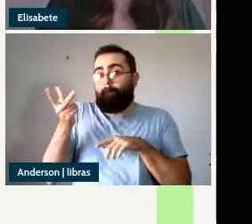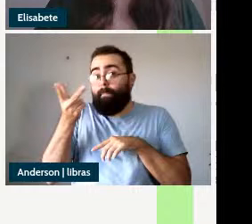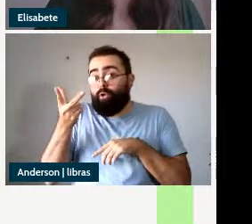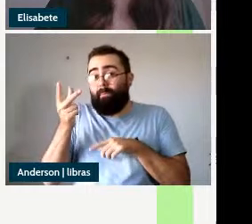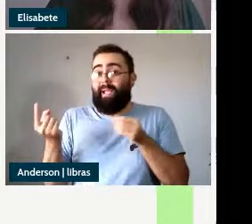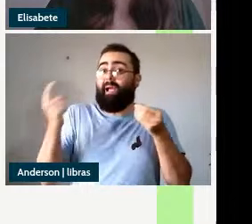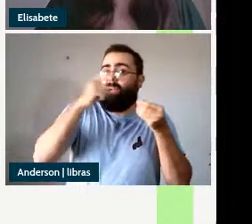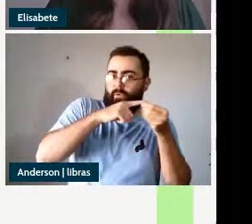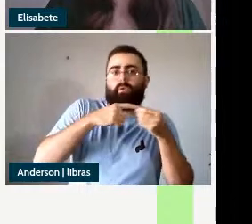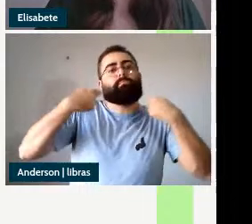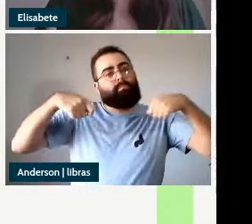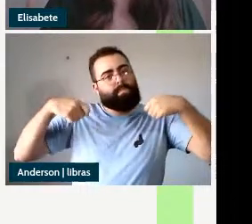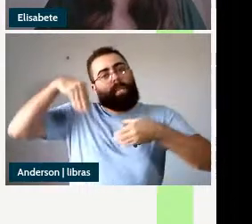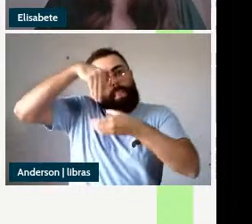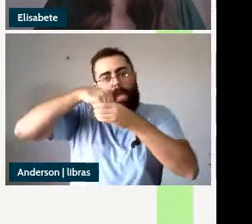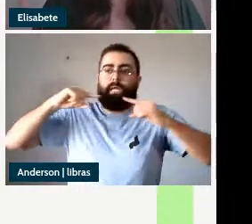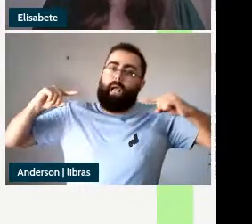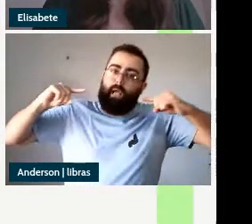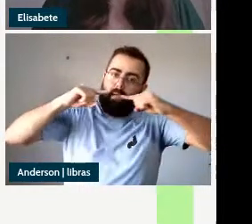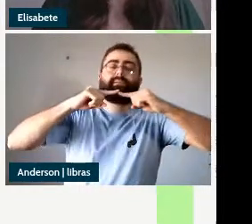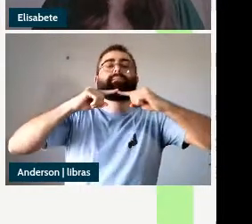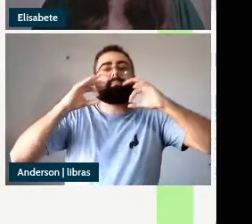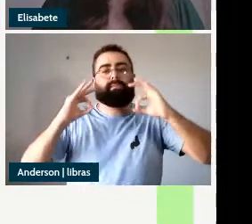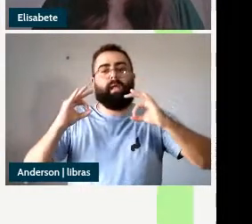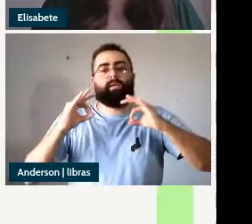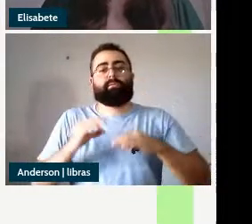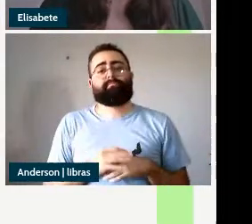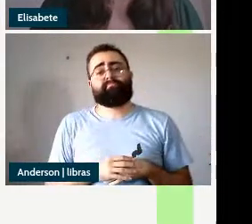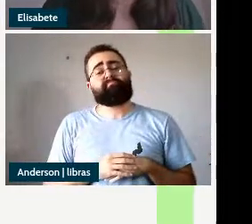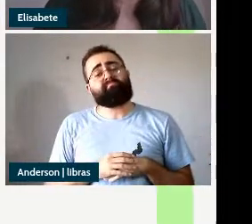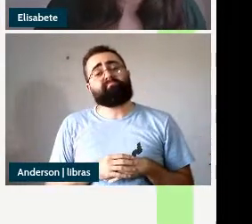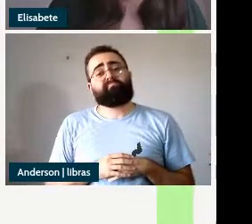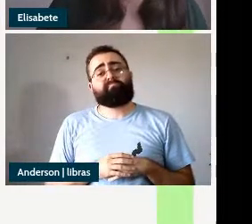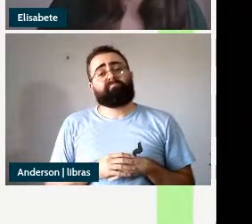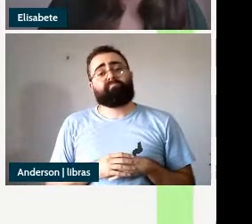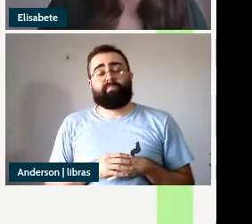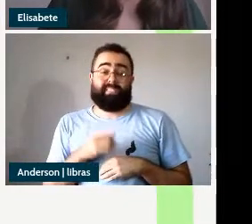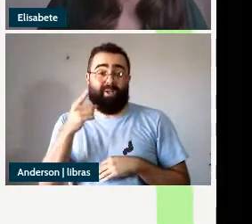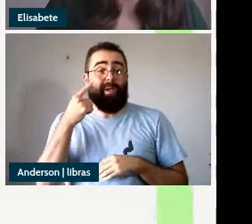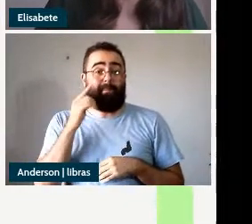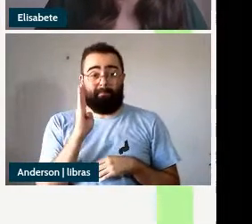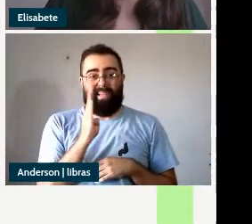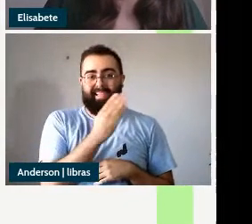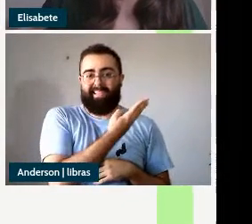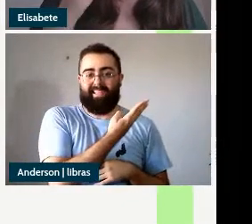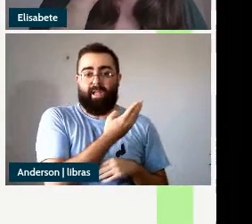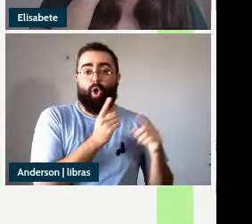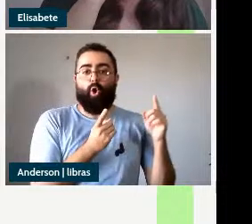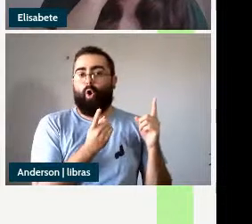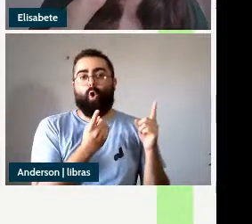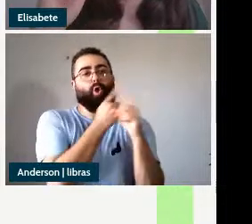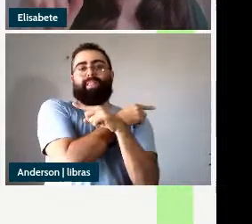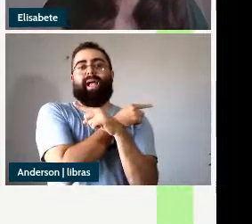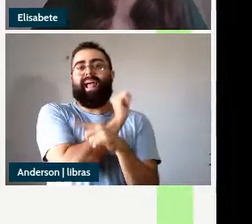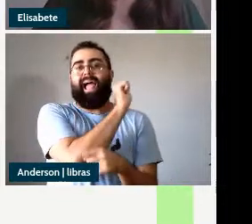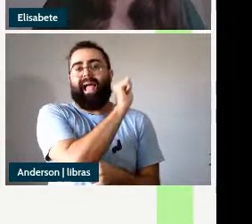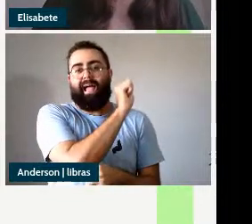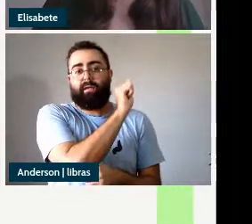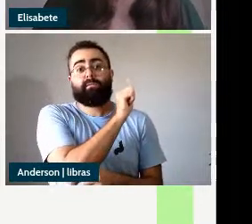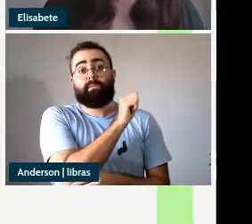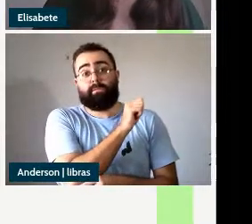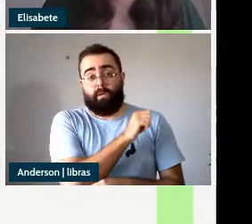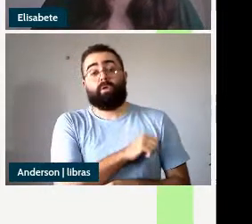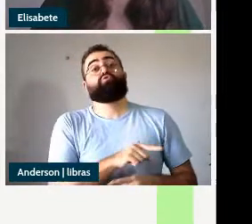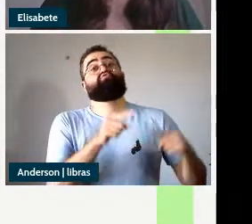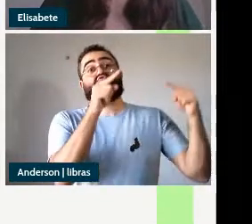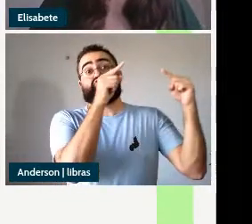14b ela exibe o comportamento contrário então ela seria gramatical com